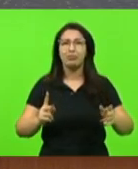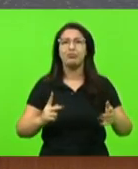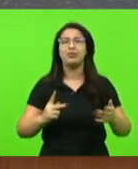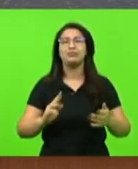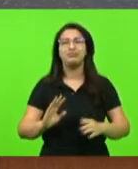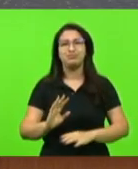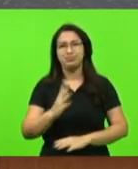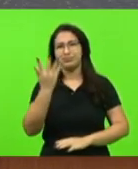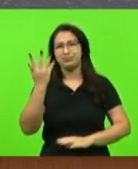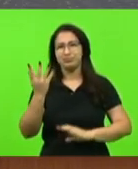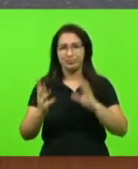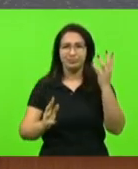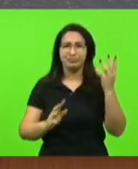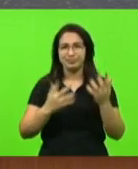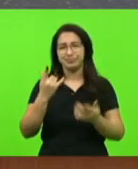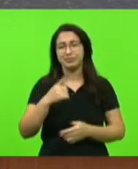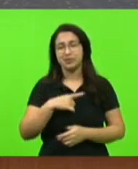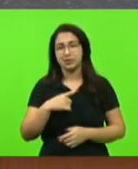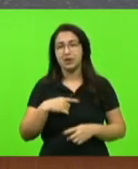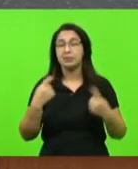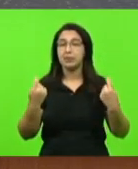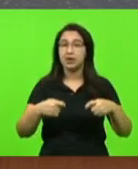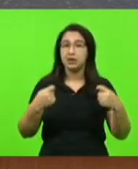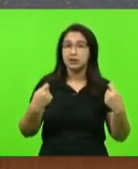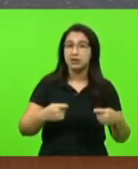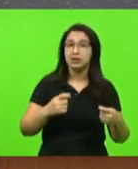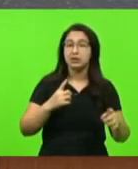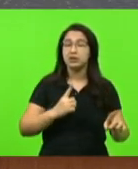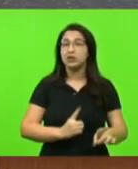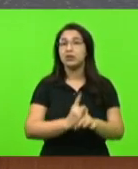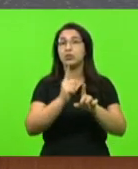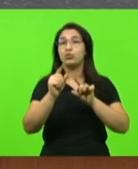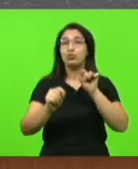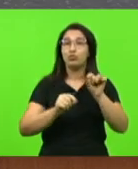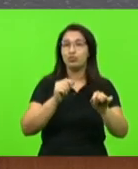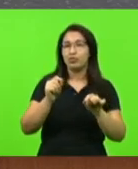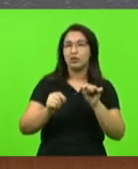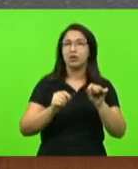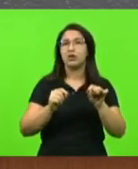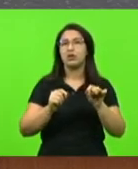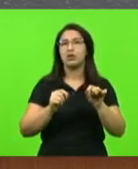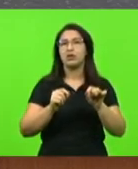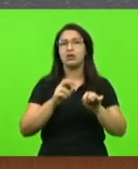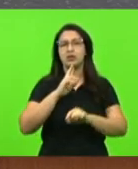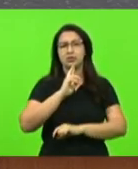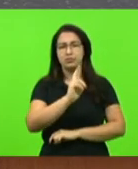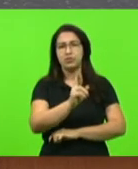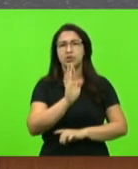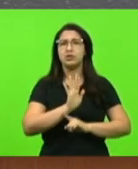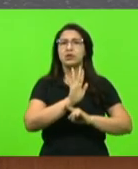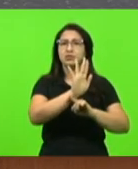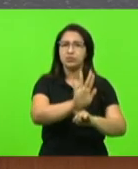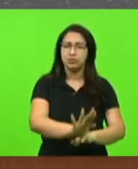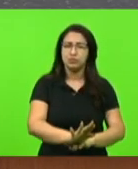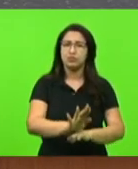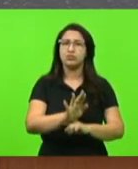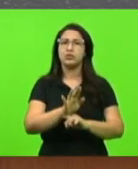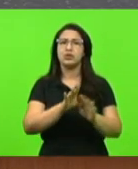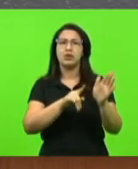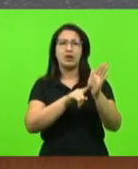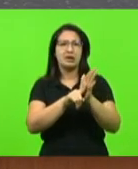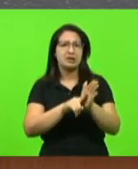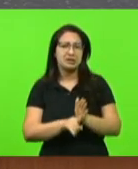precisamos, sim, encontrar soluções, seja em relação aos exames, seja em relação